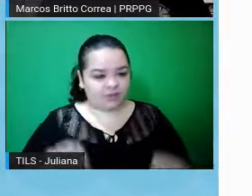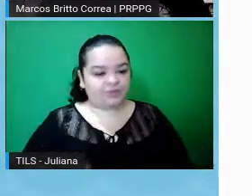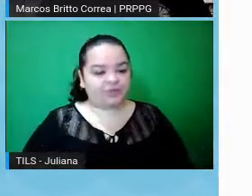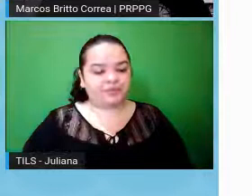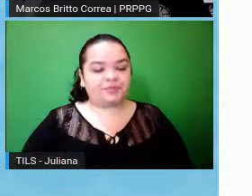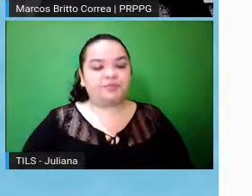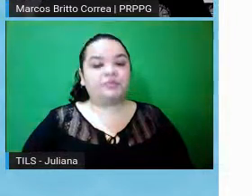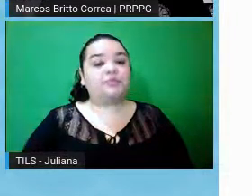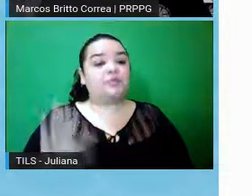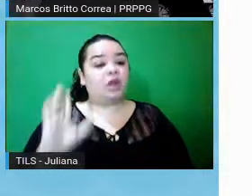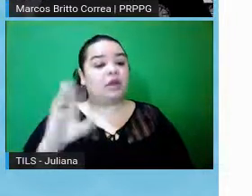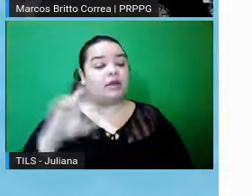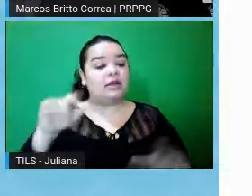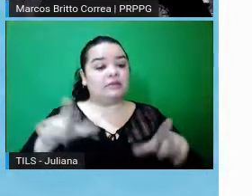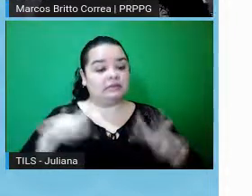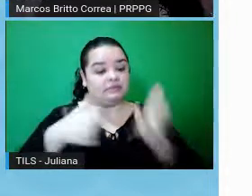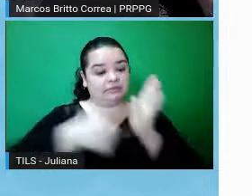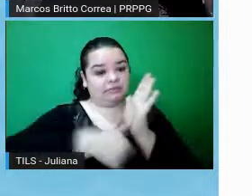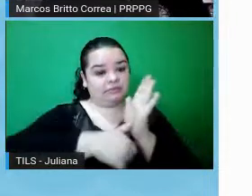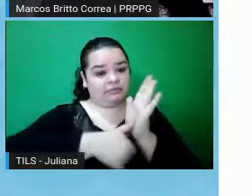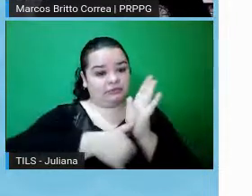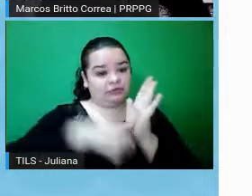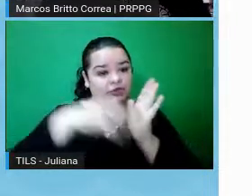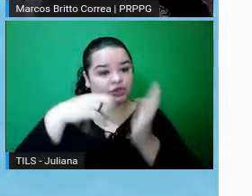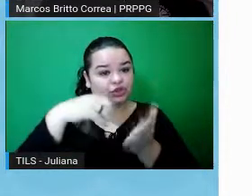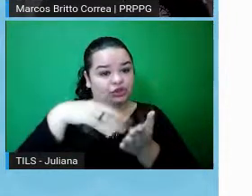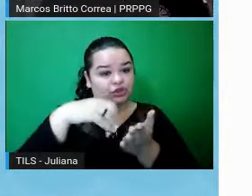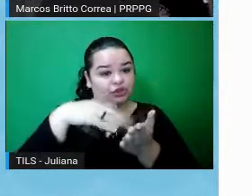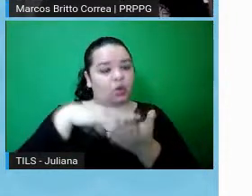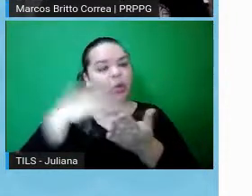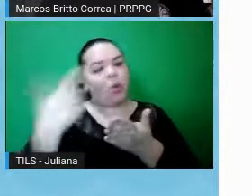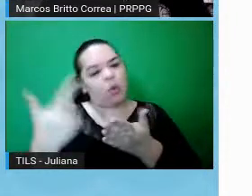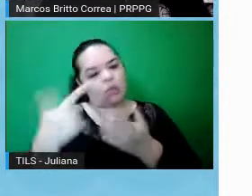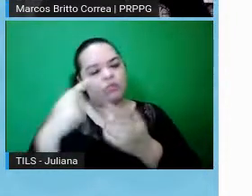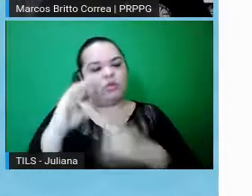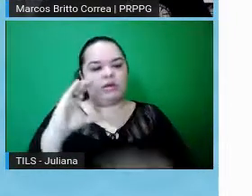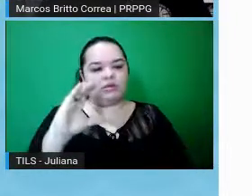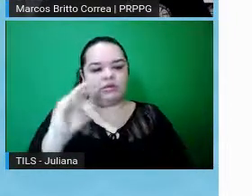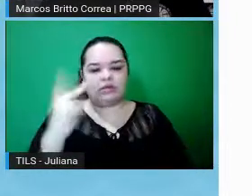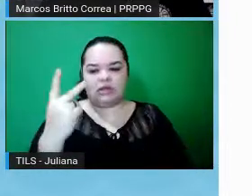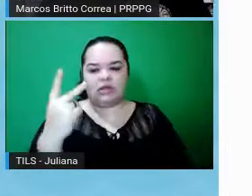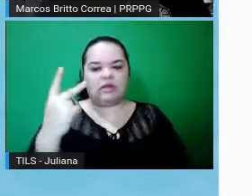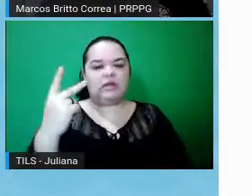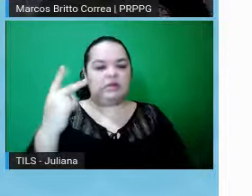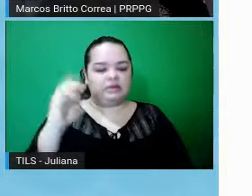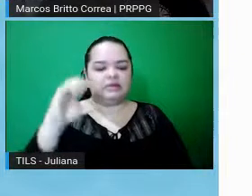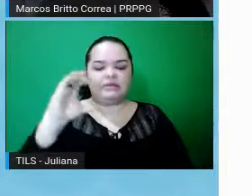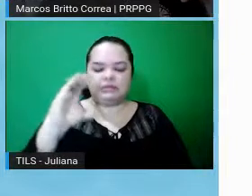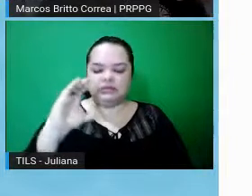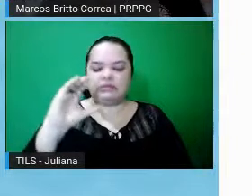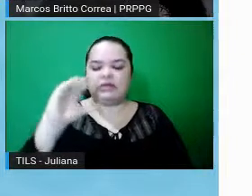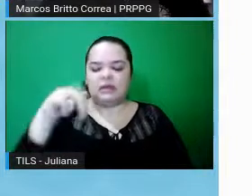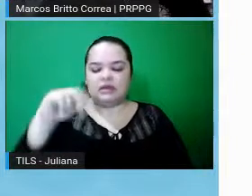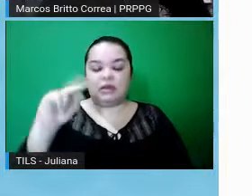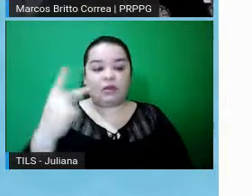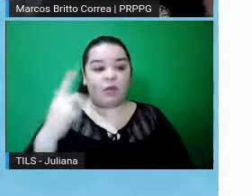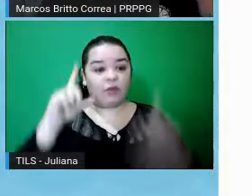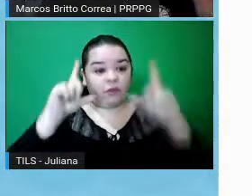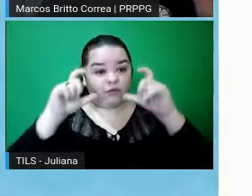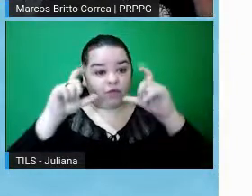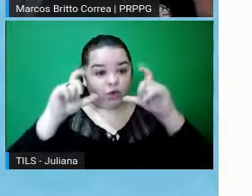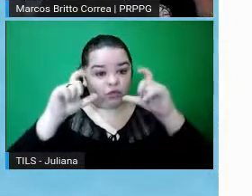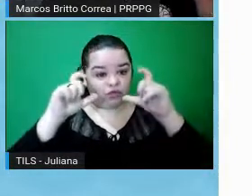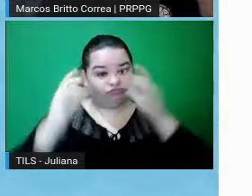cópia do documento de identificação, né, do RG, ou da carteira de motorista, e uma foto também de identificação, tá, então isso vai ter que ser